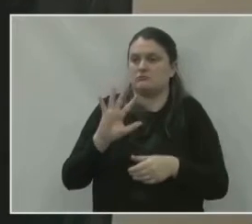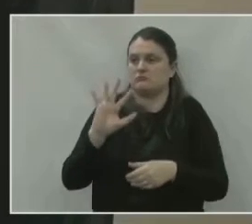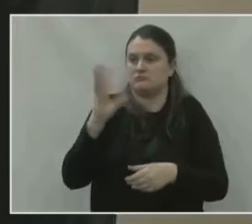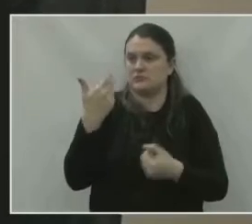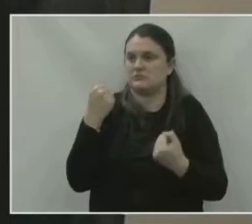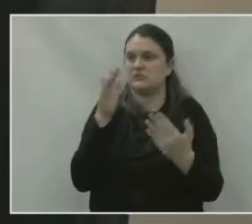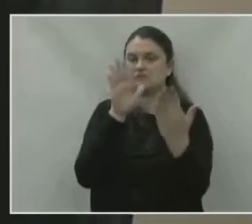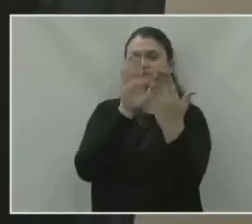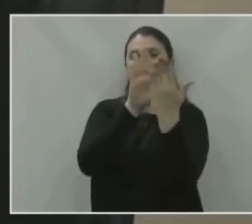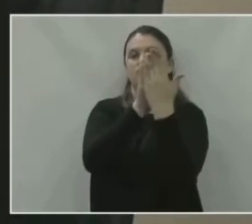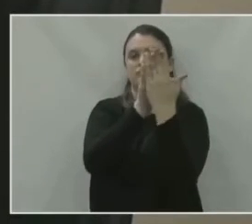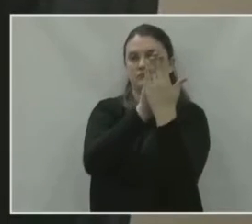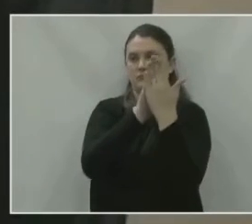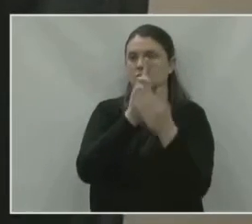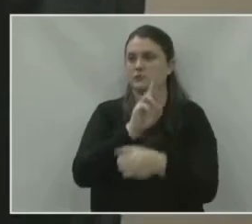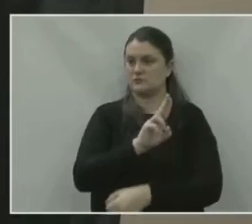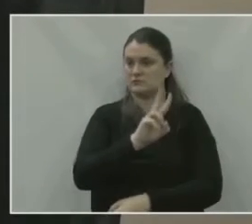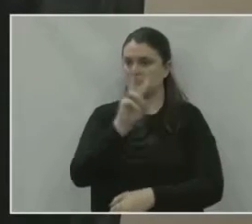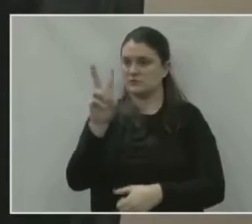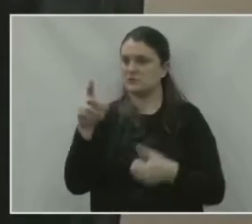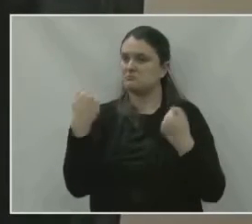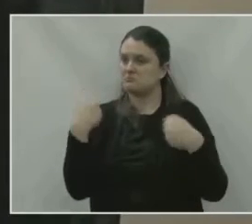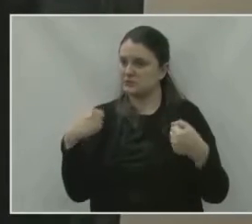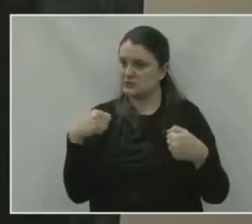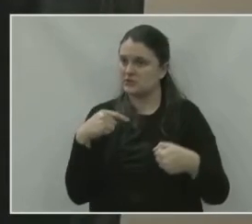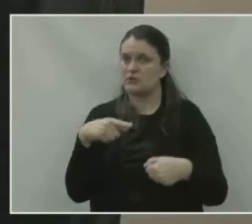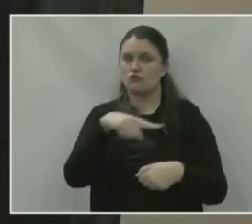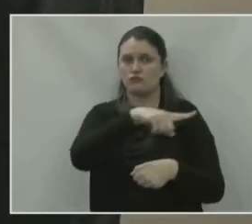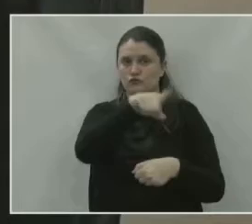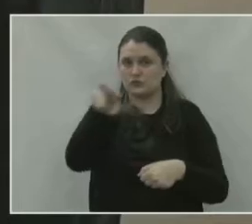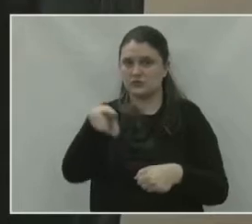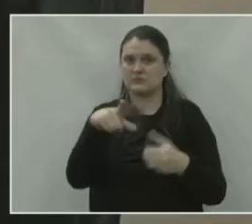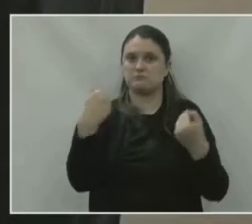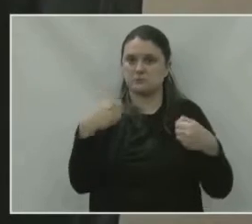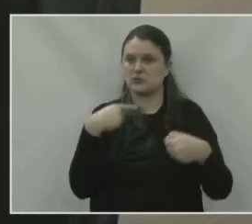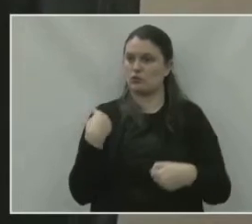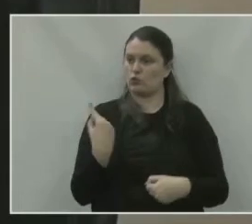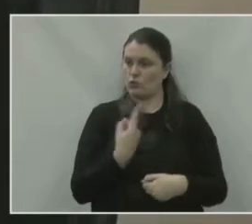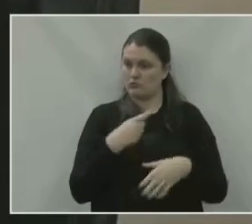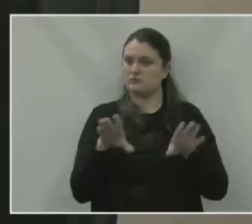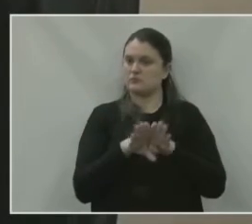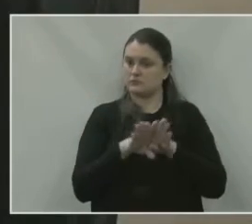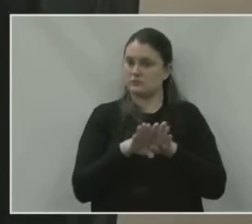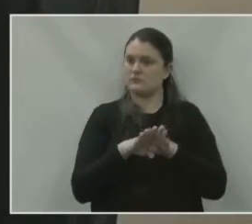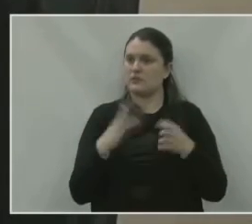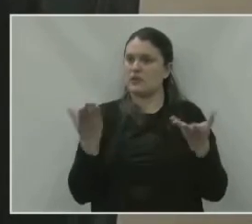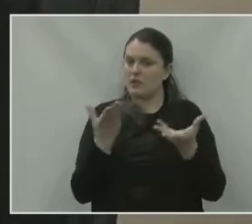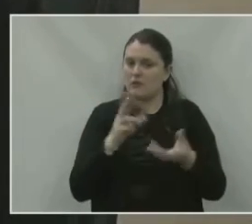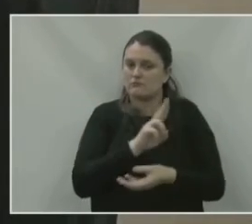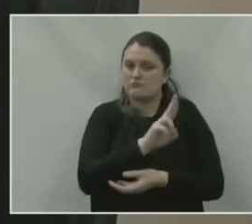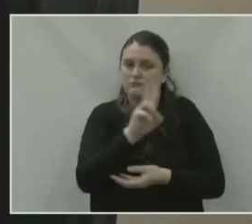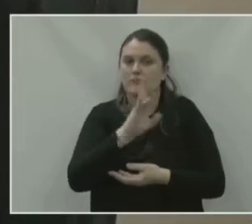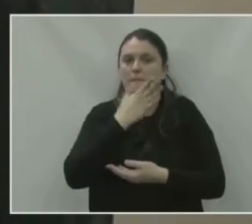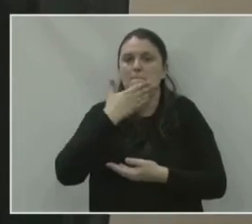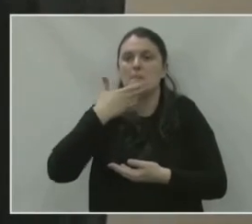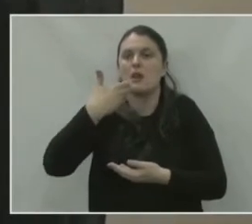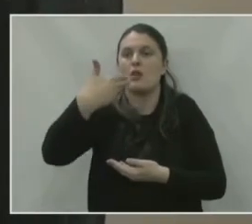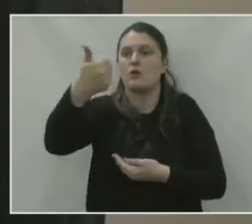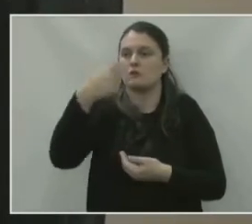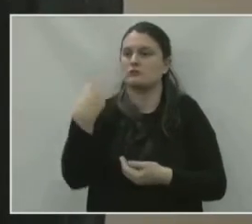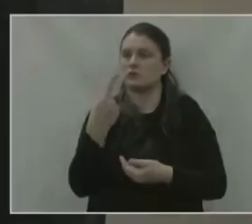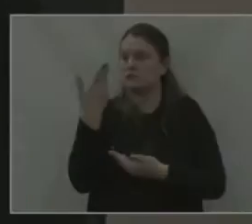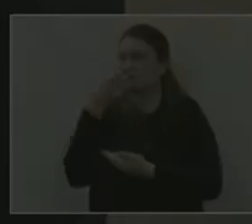ser encarado de frente. A União da Vitória merece, vocês merecem, nós merecemos uma União da Vitória melhor e nós teremos, com certeza.